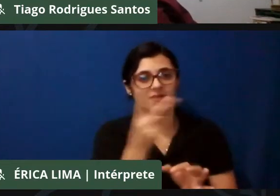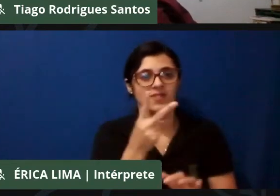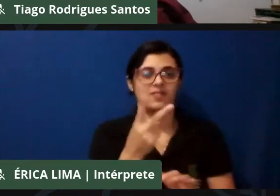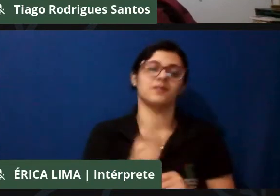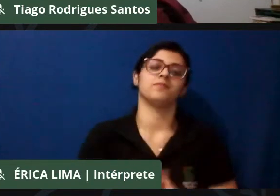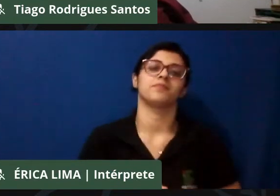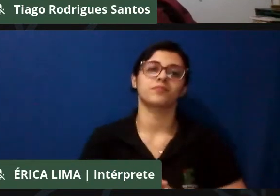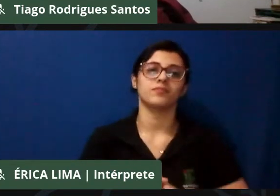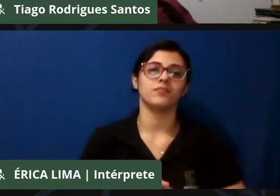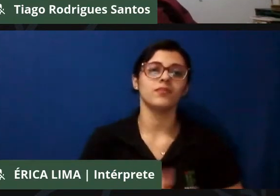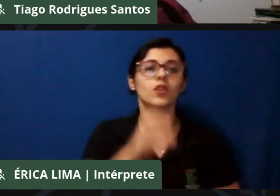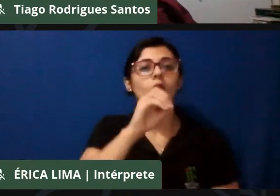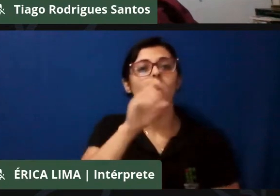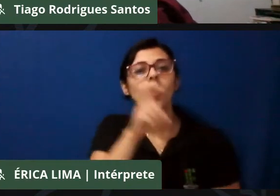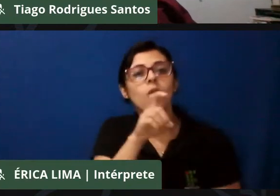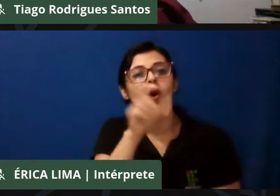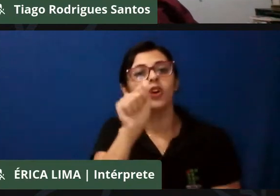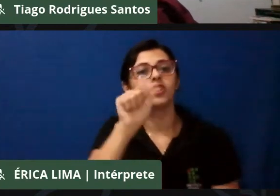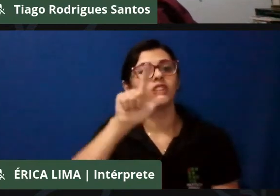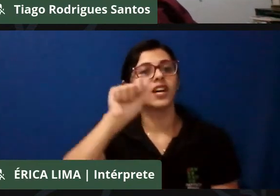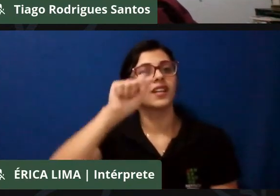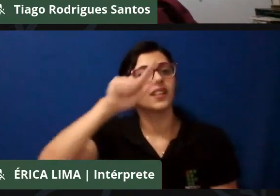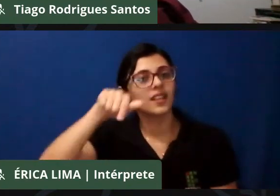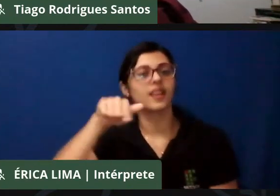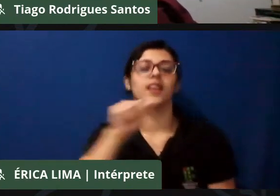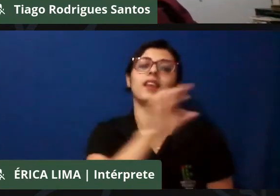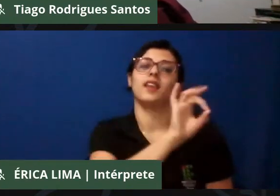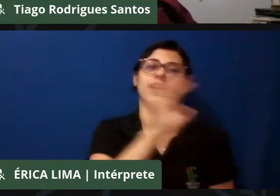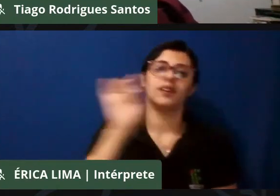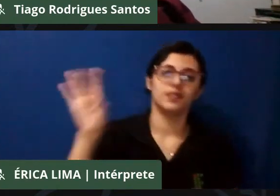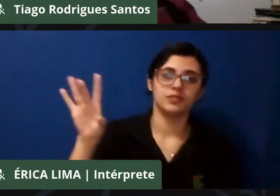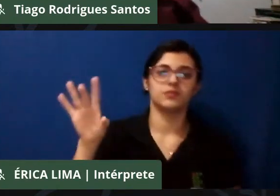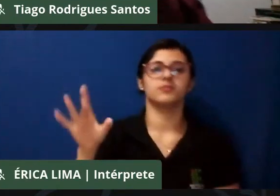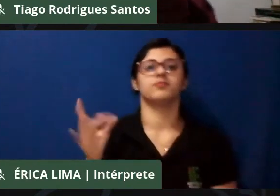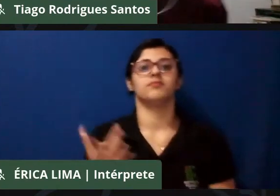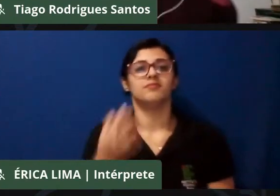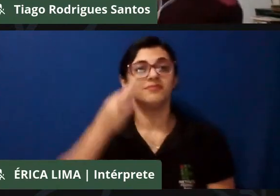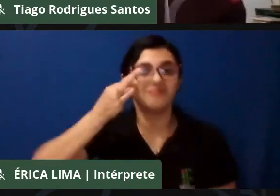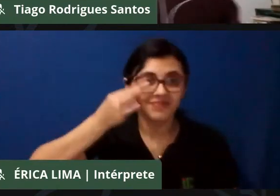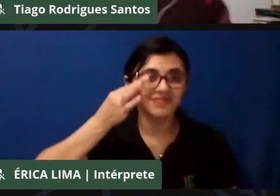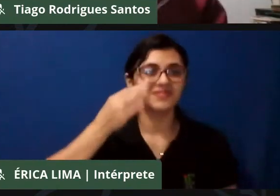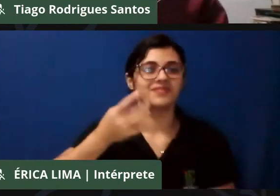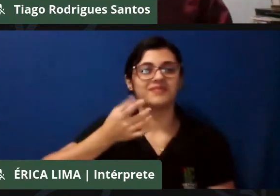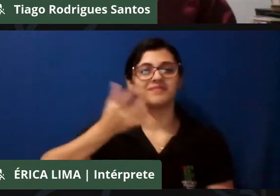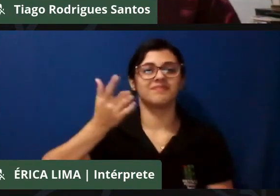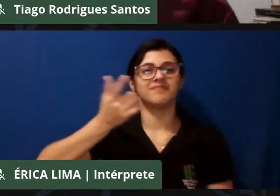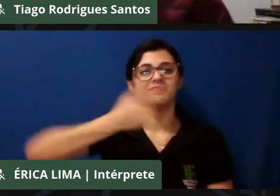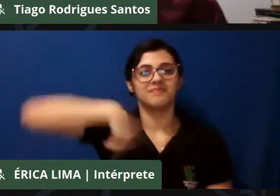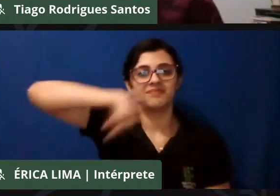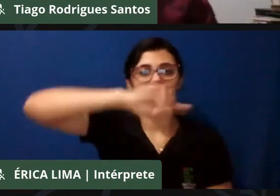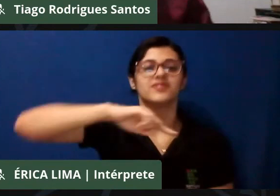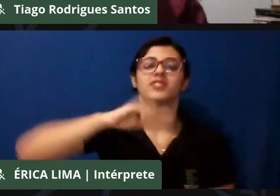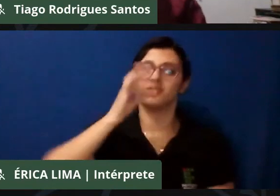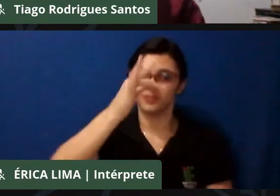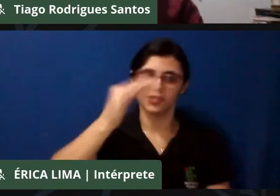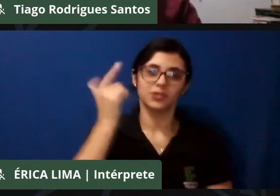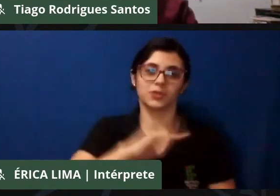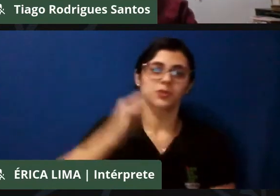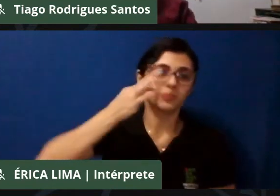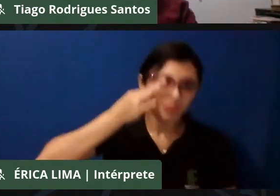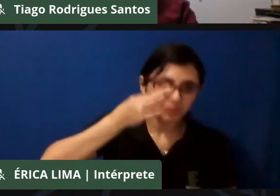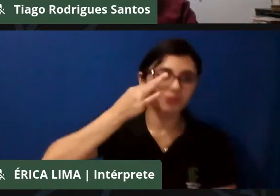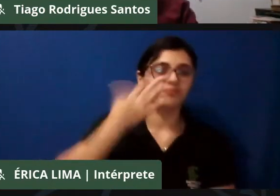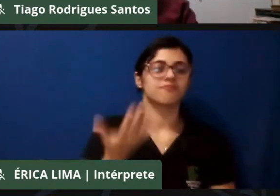né, de maneira presencial, né, para a gente poder seguir com essas discussões, seguir com esses debates. Muito